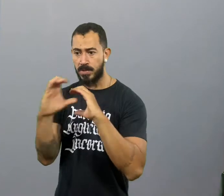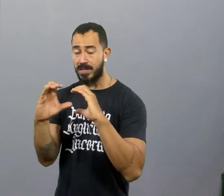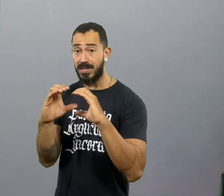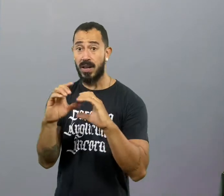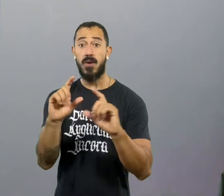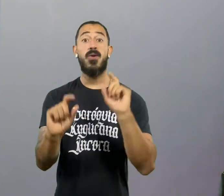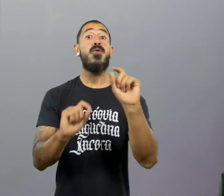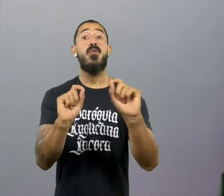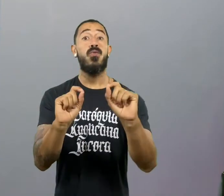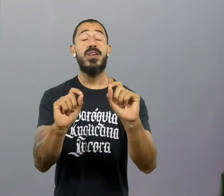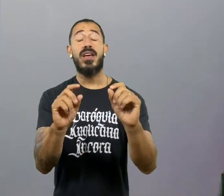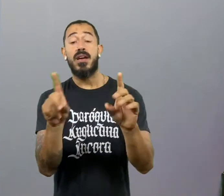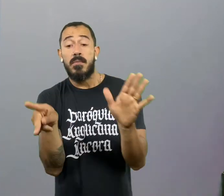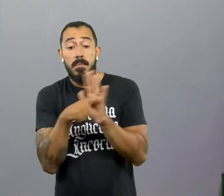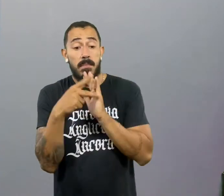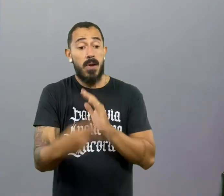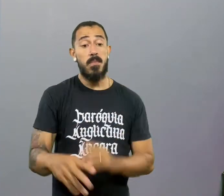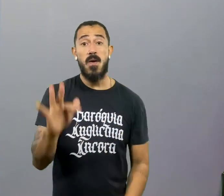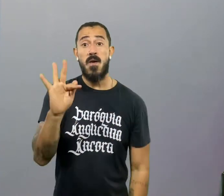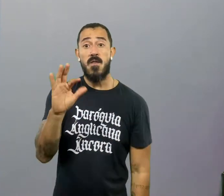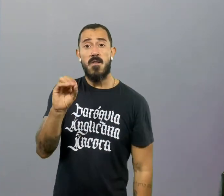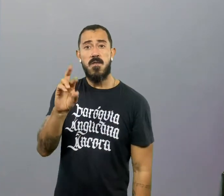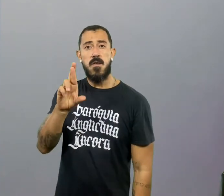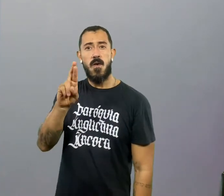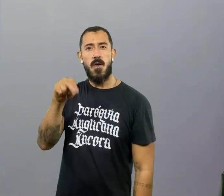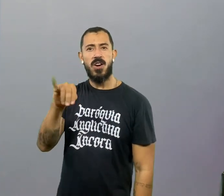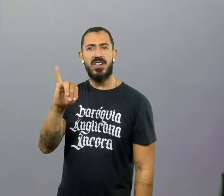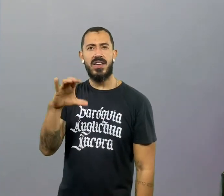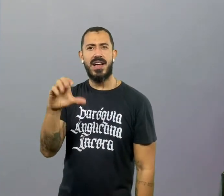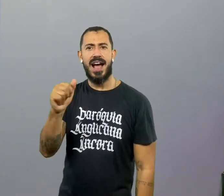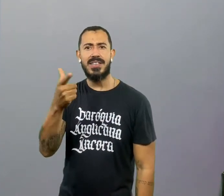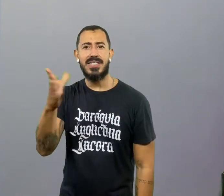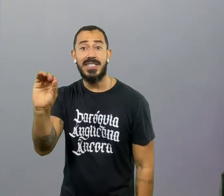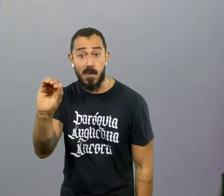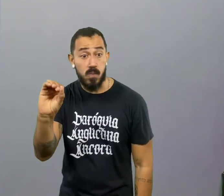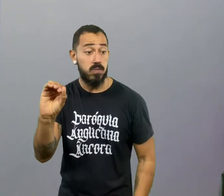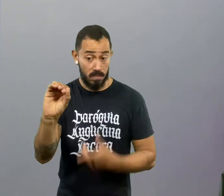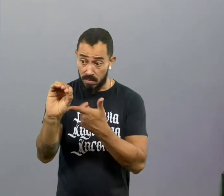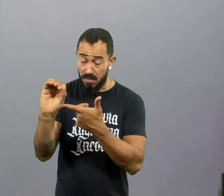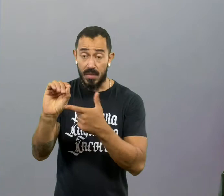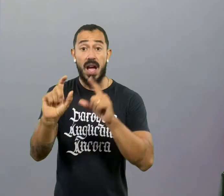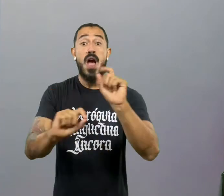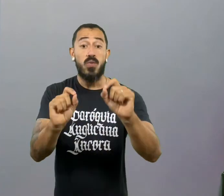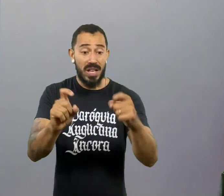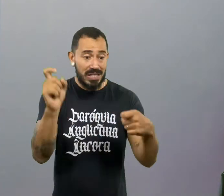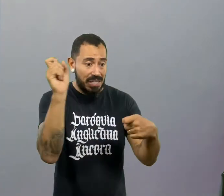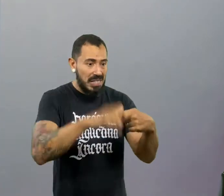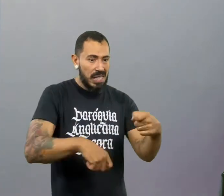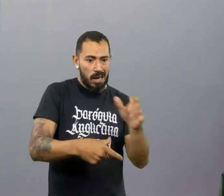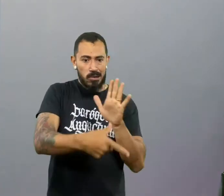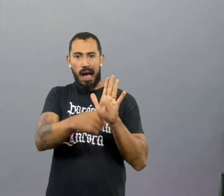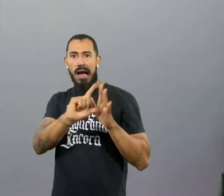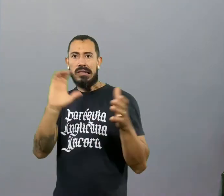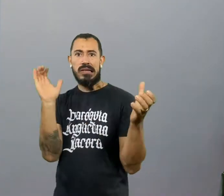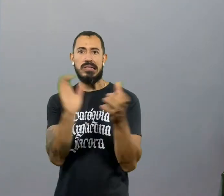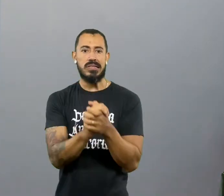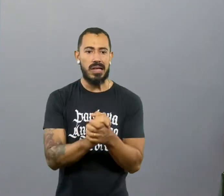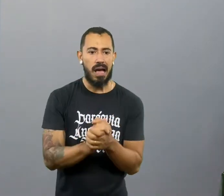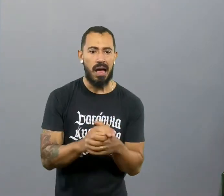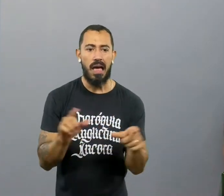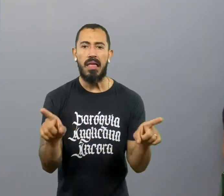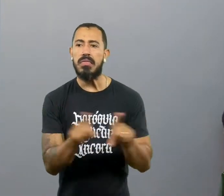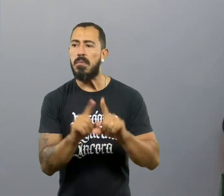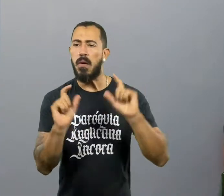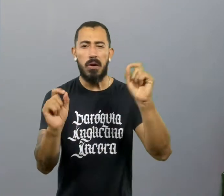as relações sexuais antes do casamento, as permeadas de paixões, sabe? As decisões de ficar embriagado,